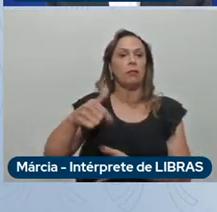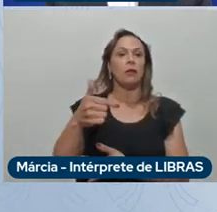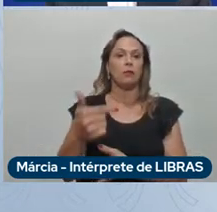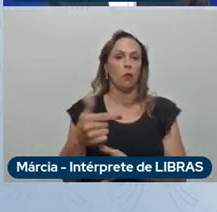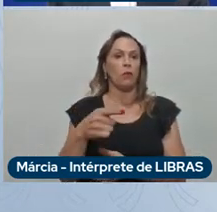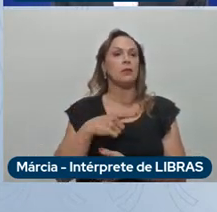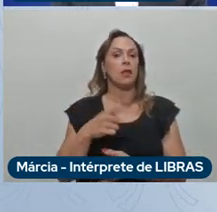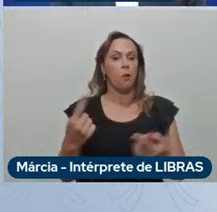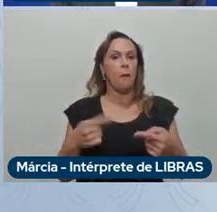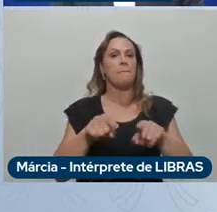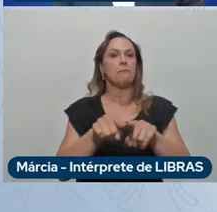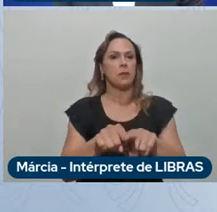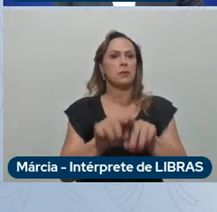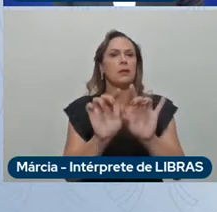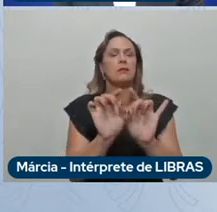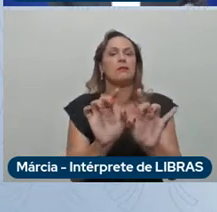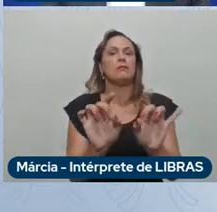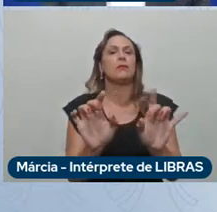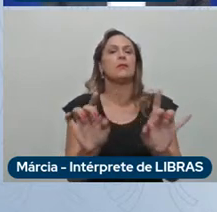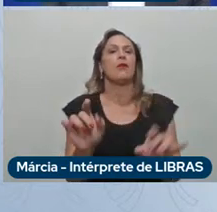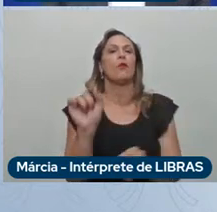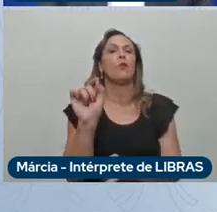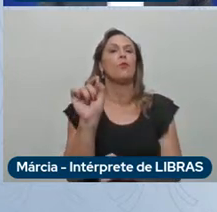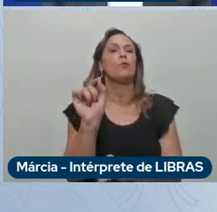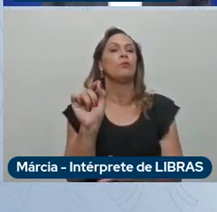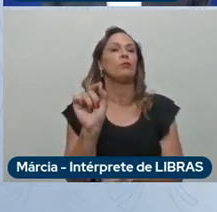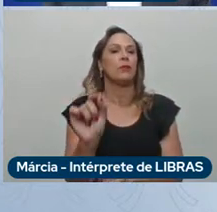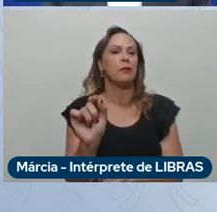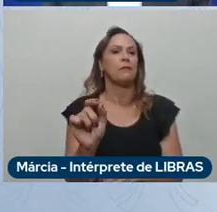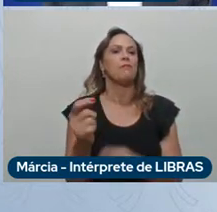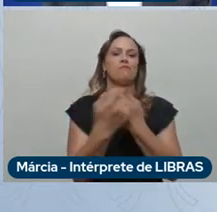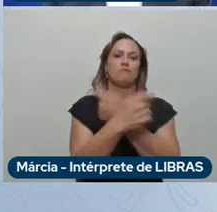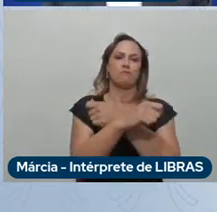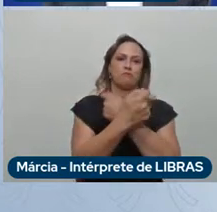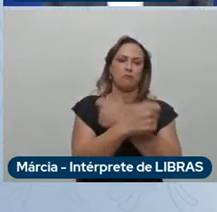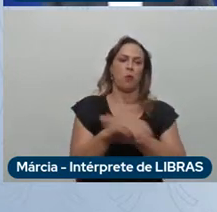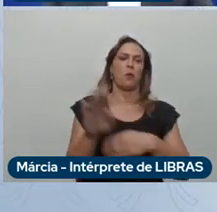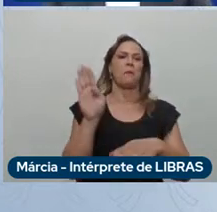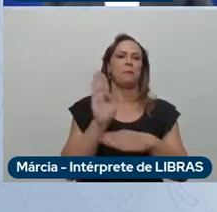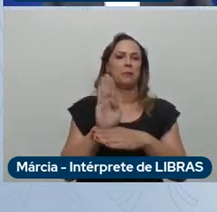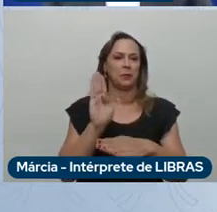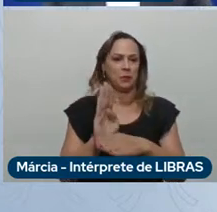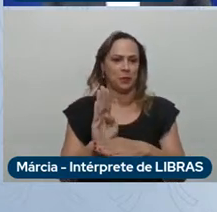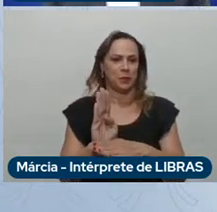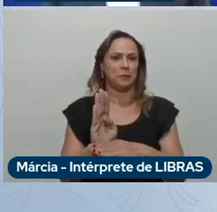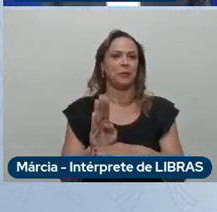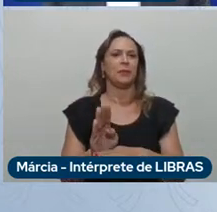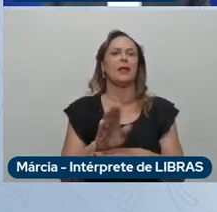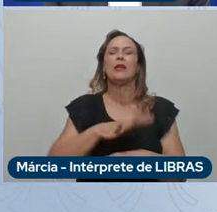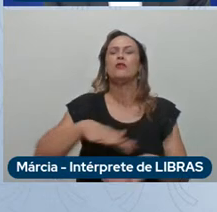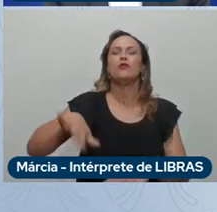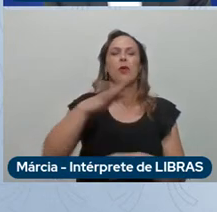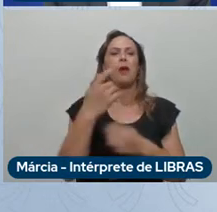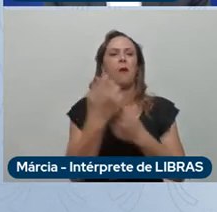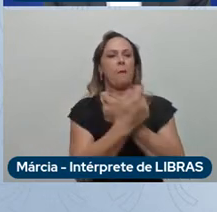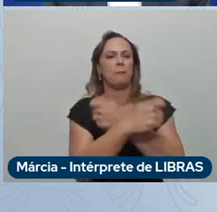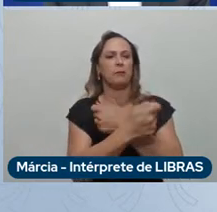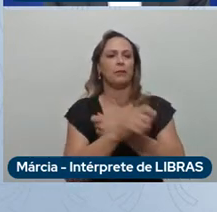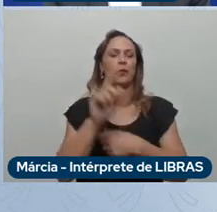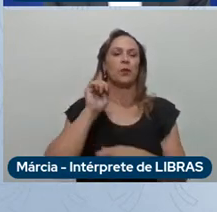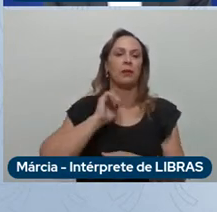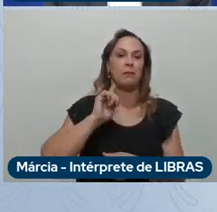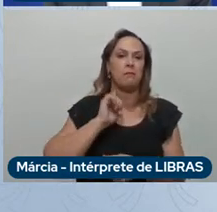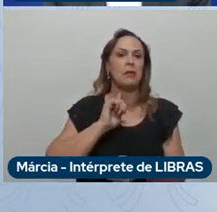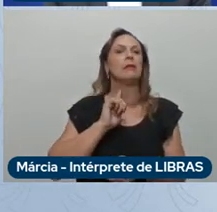vocês é o Polo Automotivo de Betim e Estelantes toda com a PUC Minas que como foi lembrado é uma